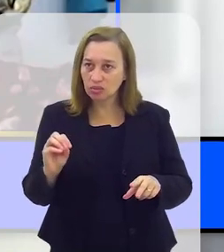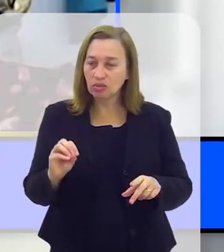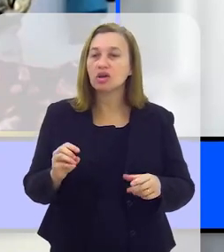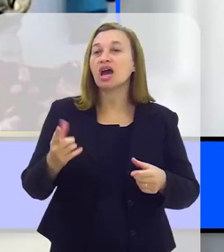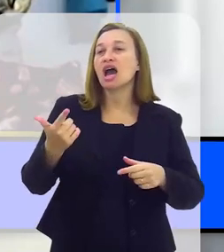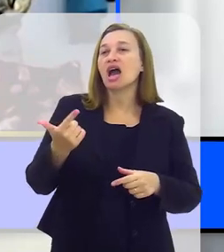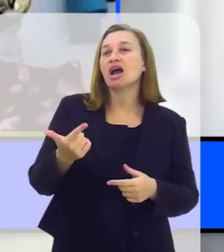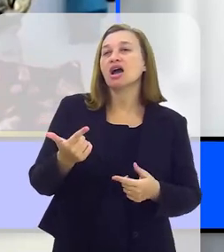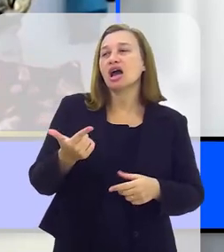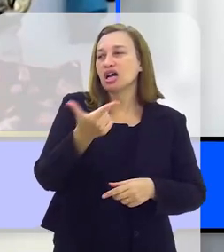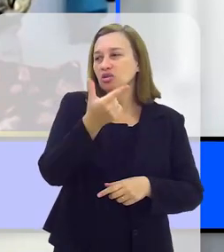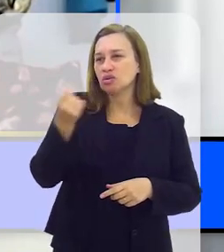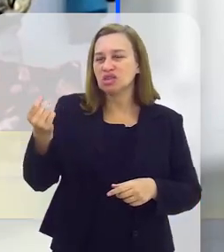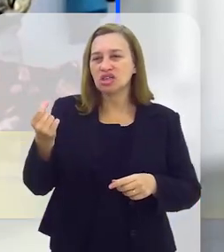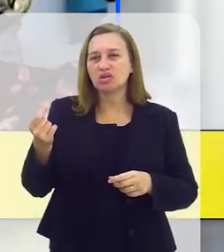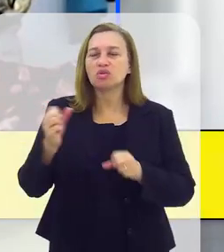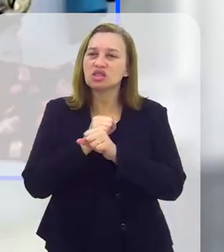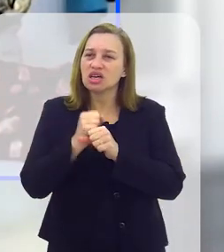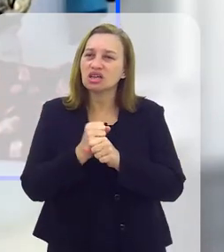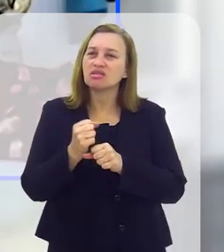escrevia a mesma coisa.